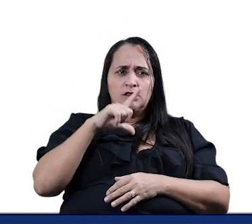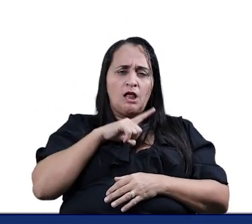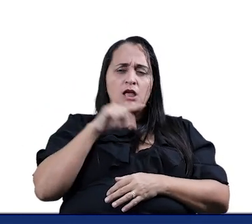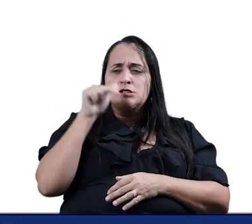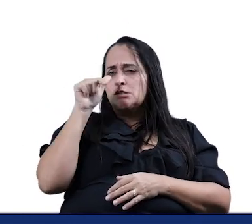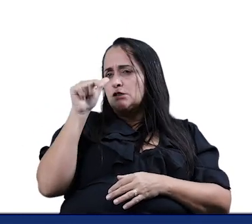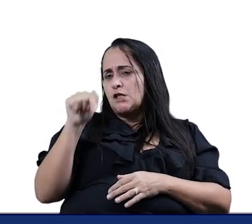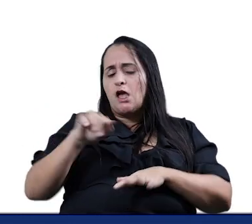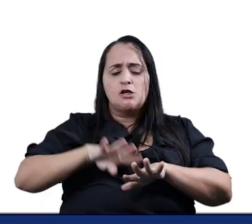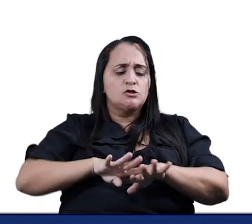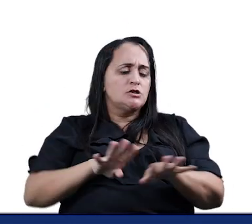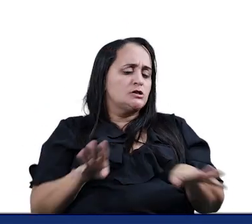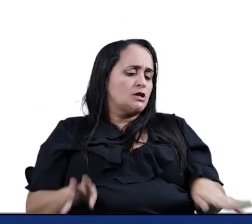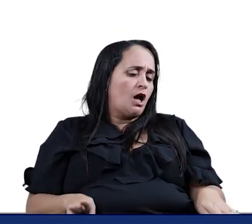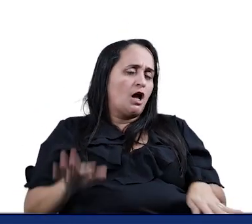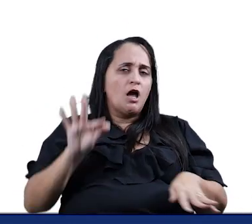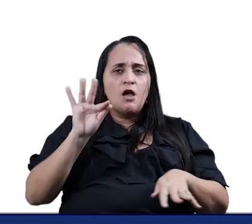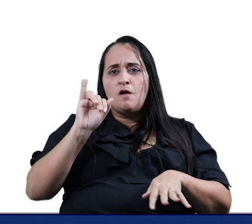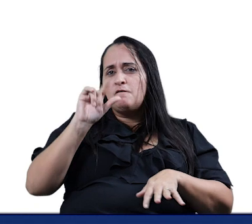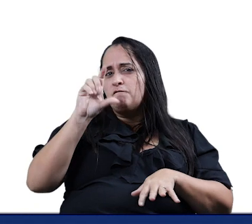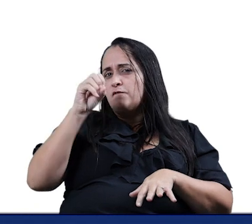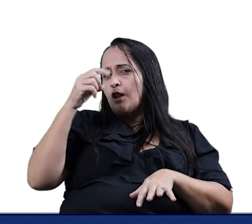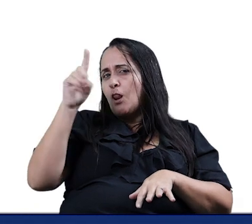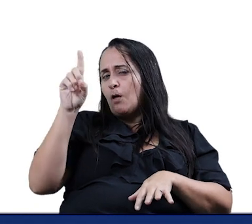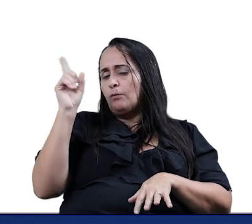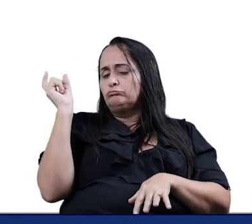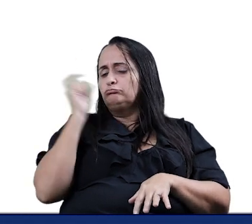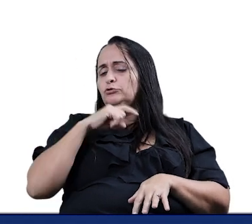É mentira da barata Ela tem uma só